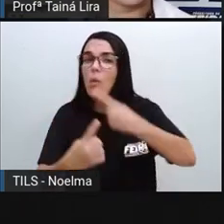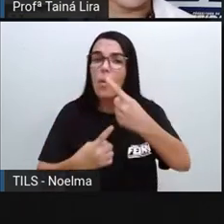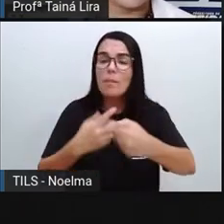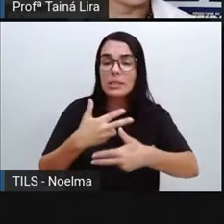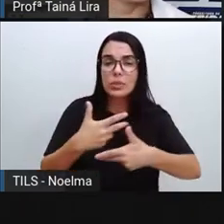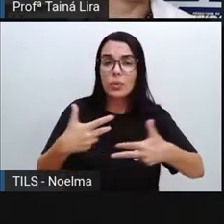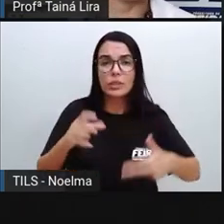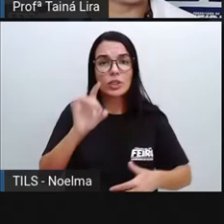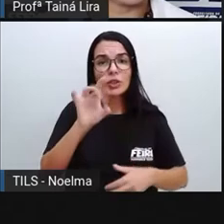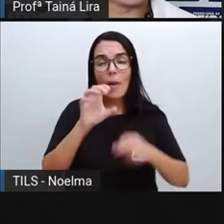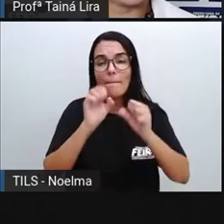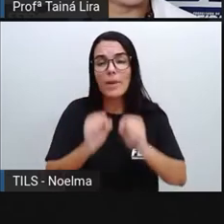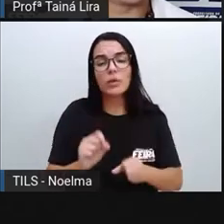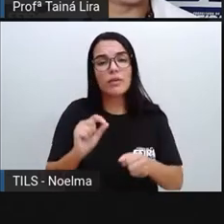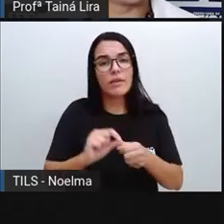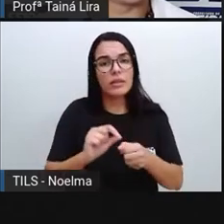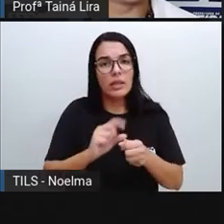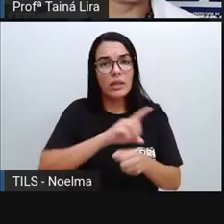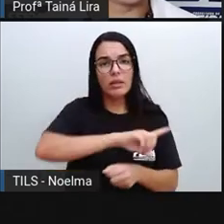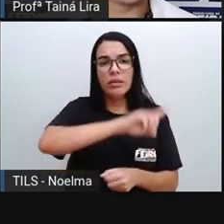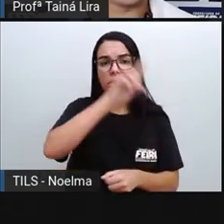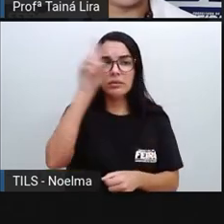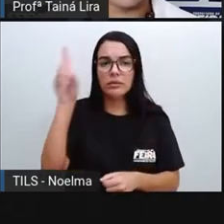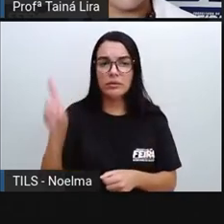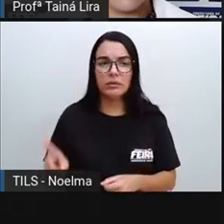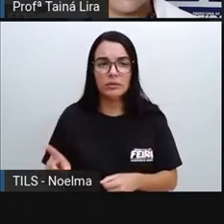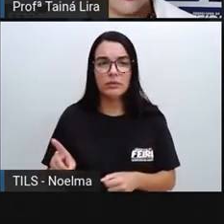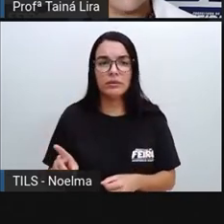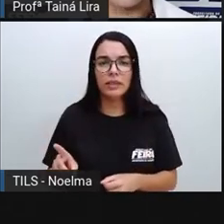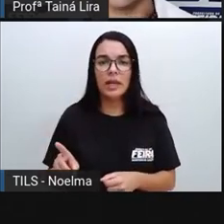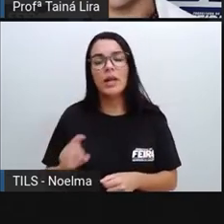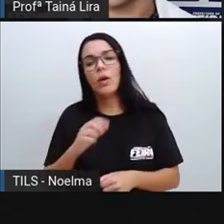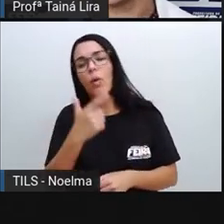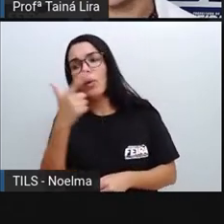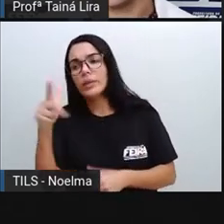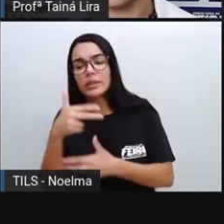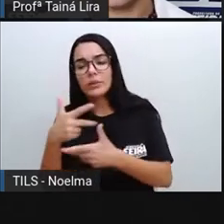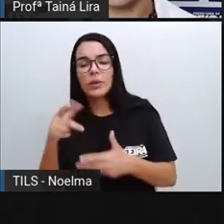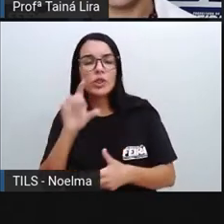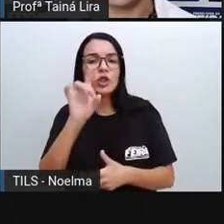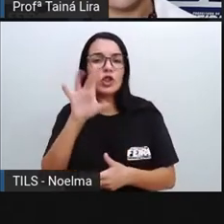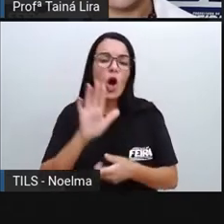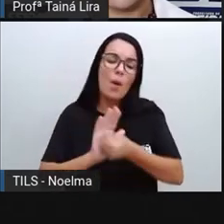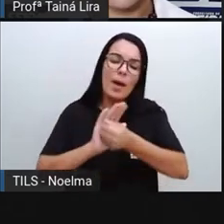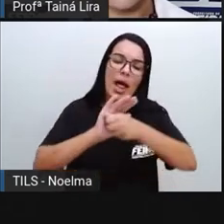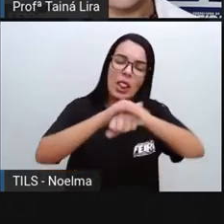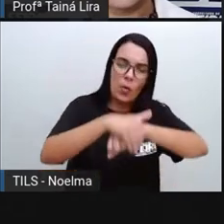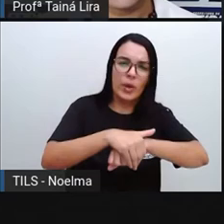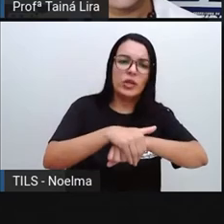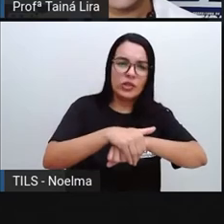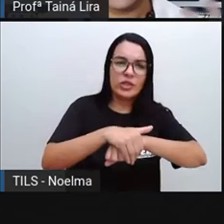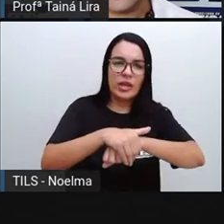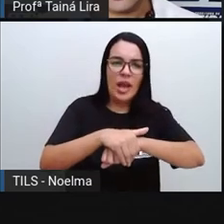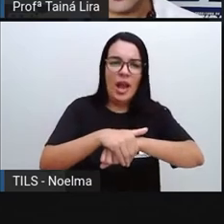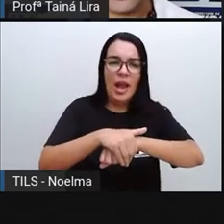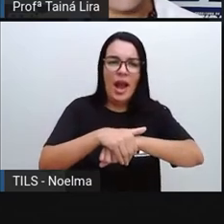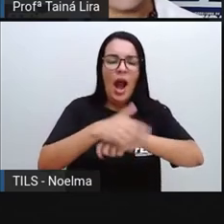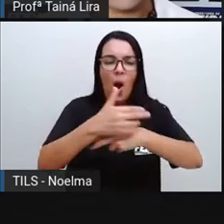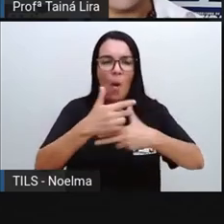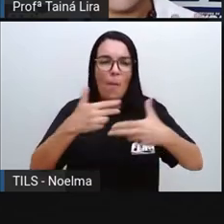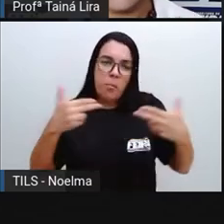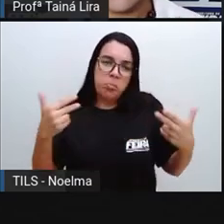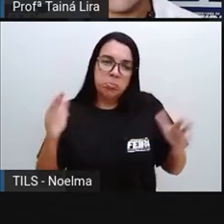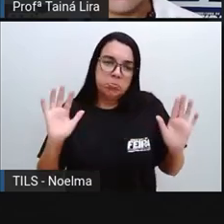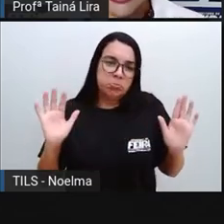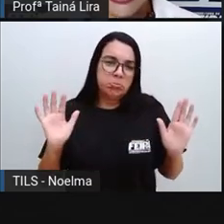Alguns, né? Que nós podemos fazer só durante a noite. Outro que nós podemos fazer, né? Nos dois turnos.